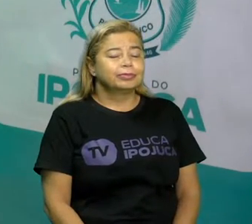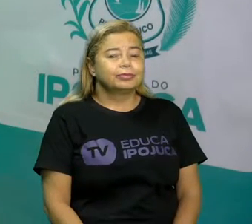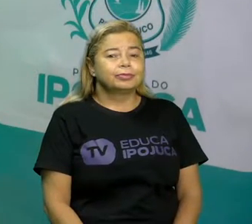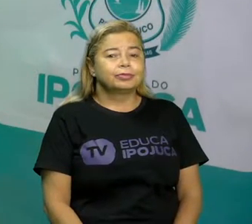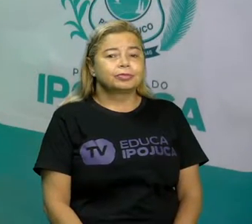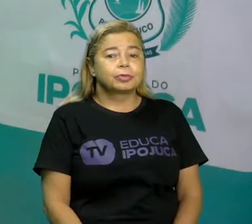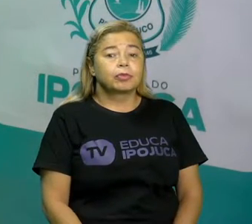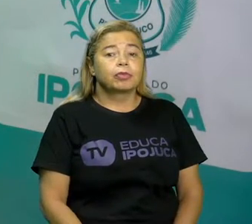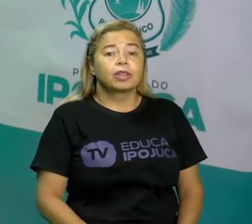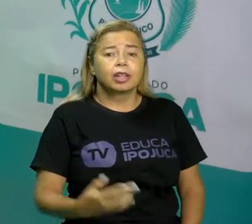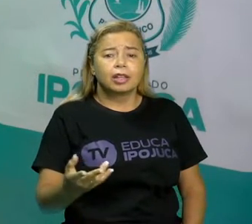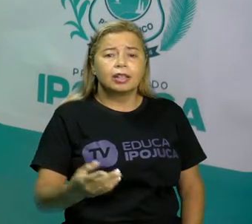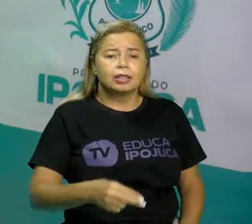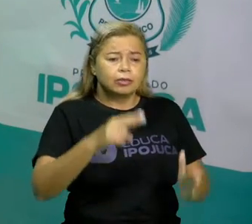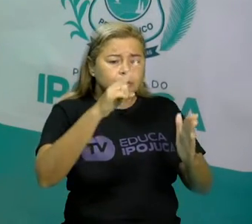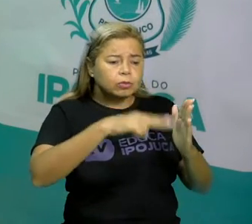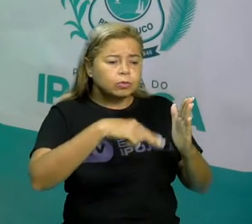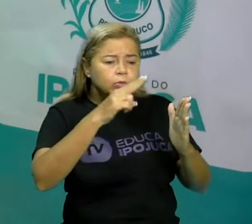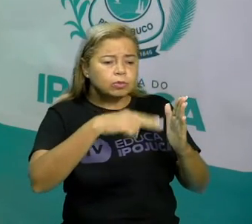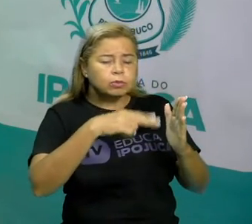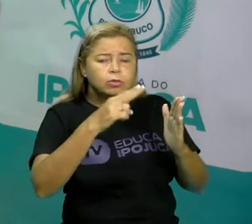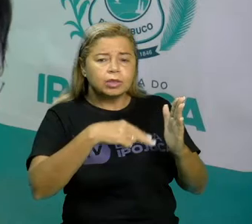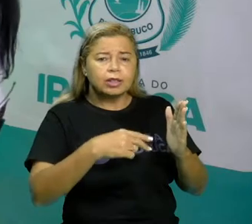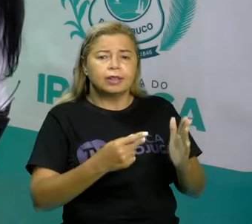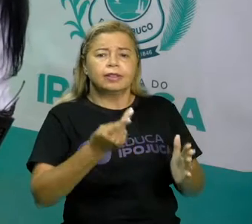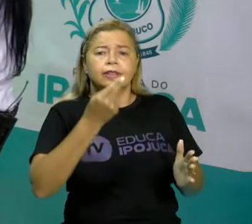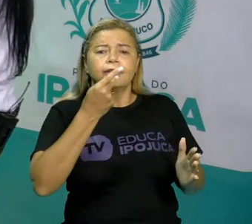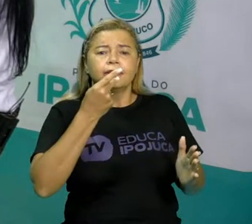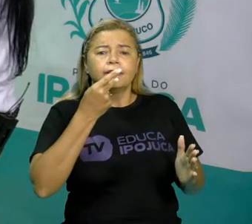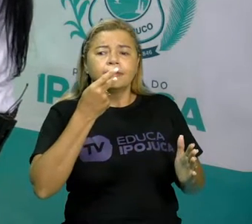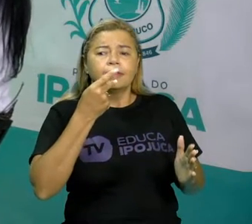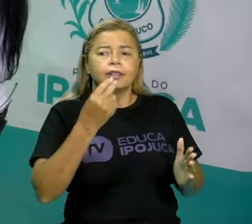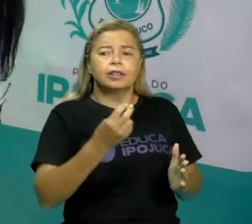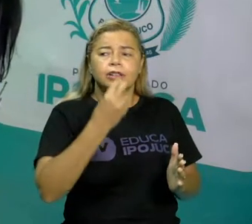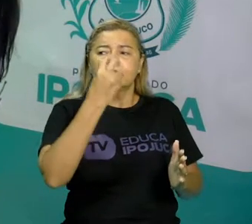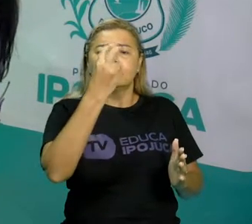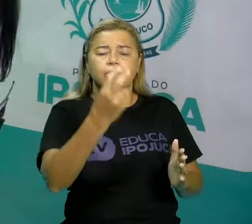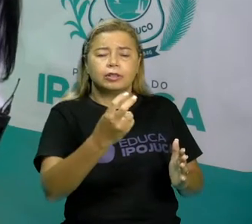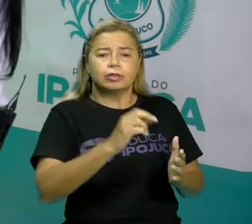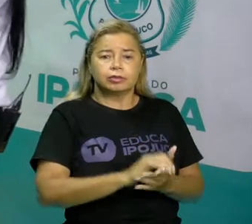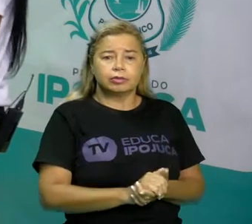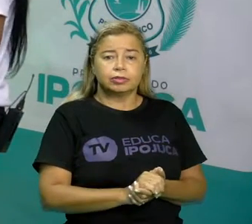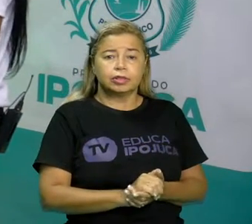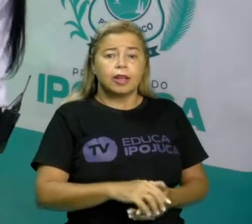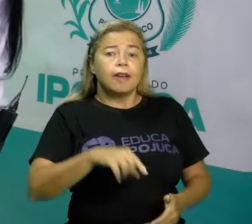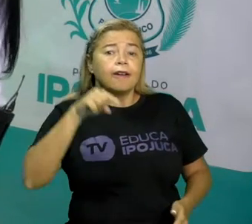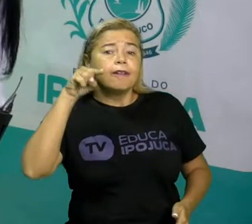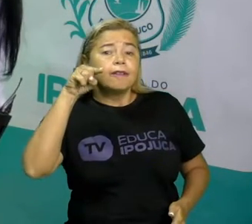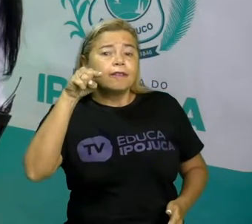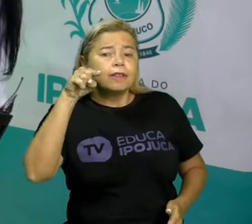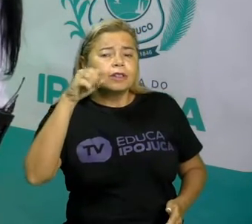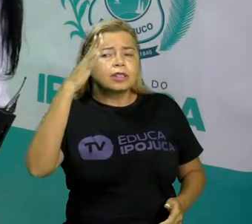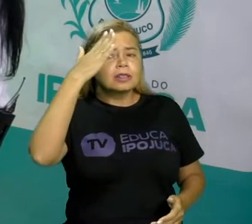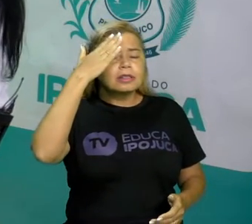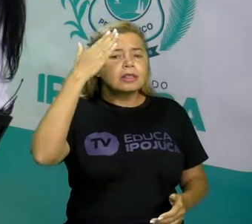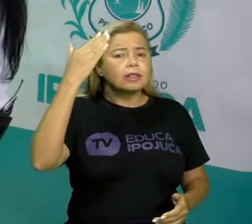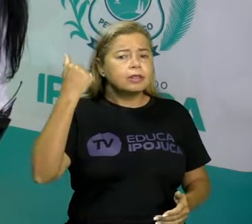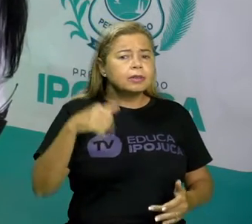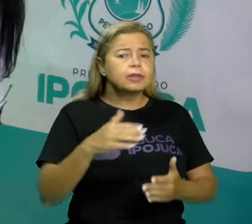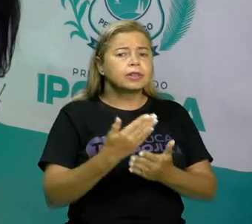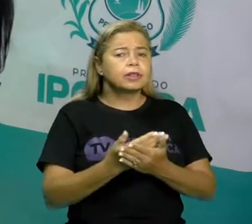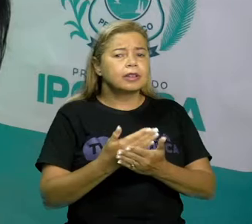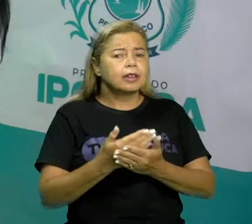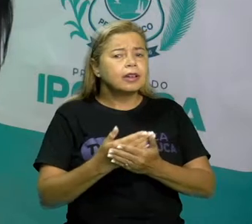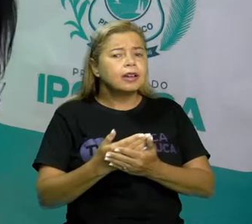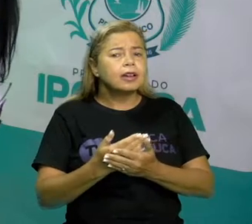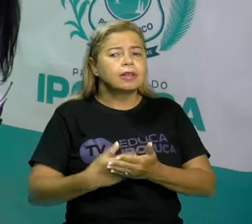Leia em voz alta, aí da sua casa. Estou lembrado que o desafio da aula passada, eu disse para